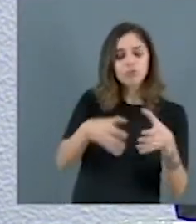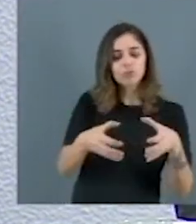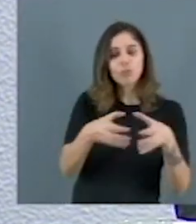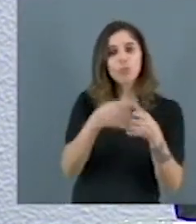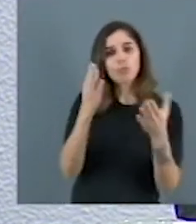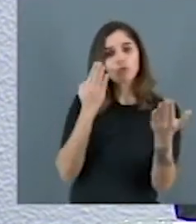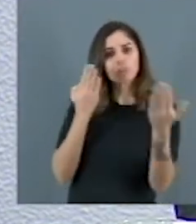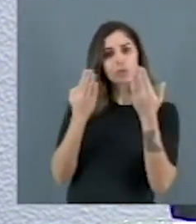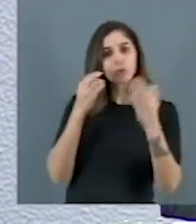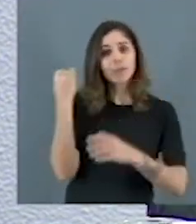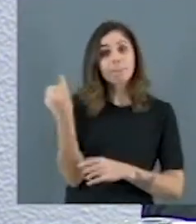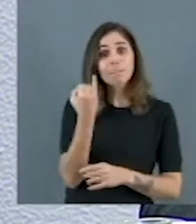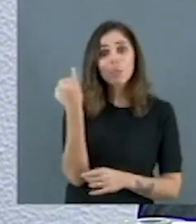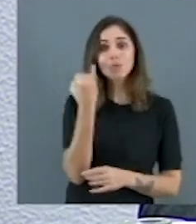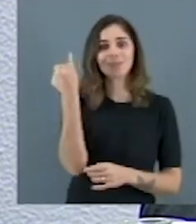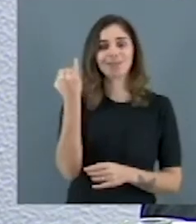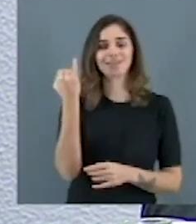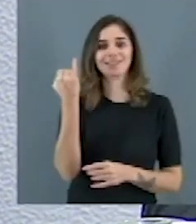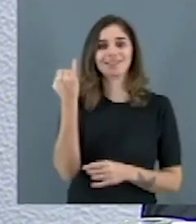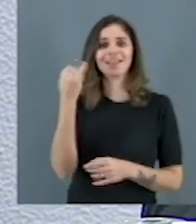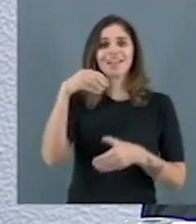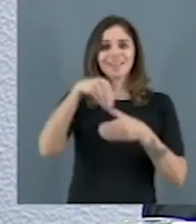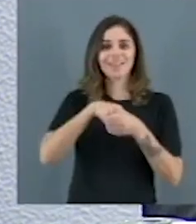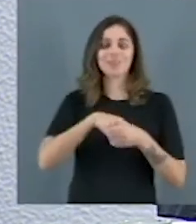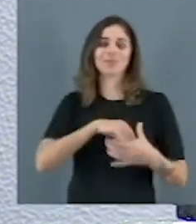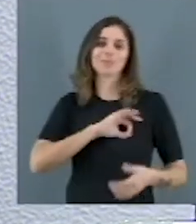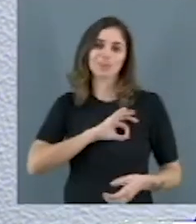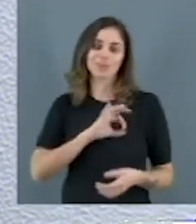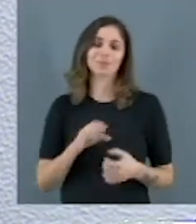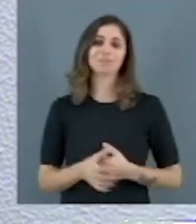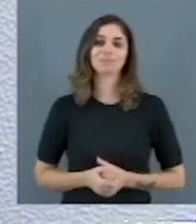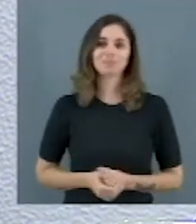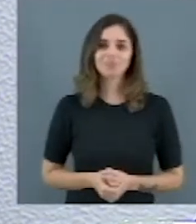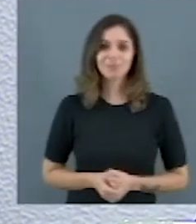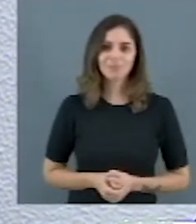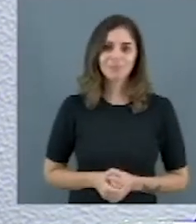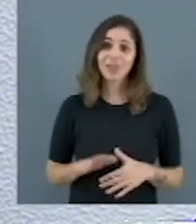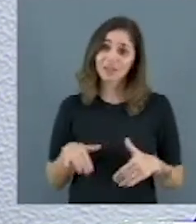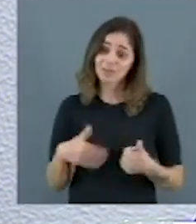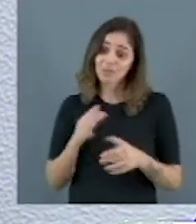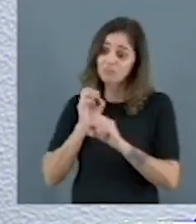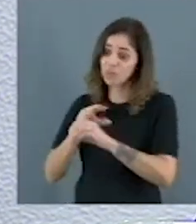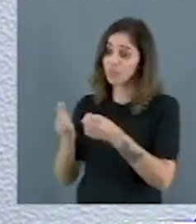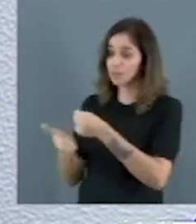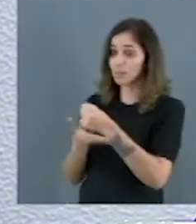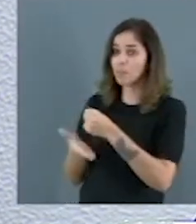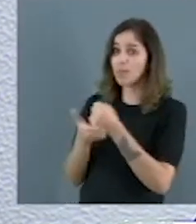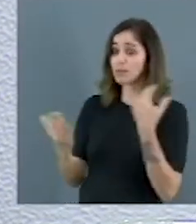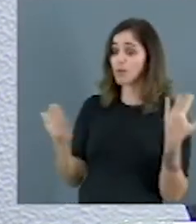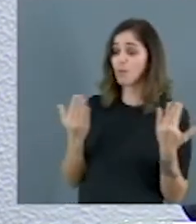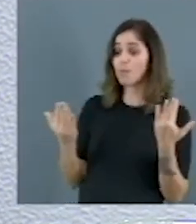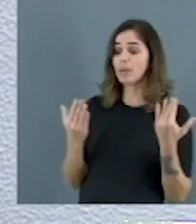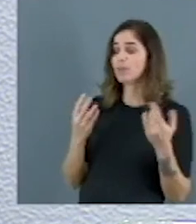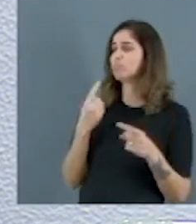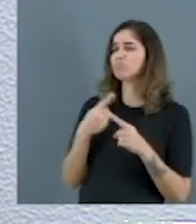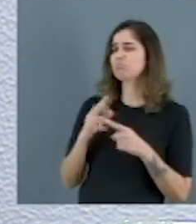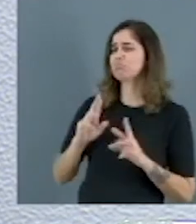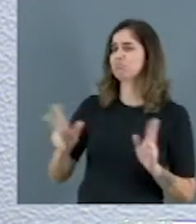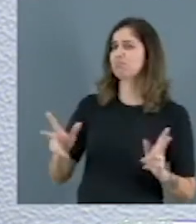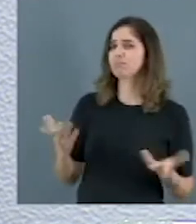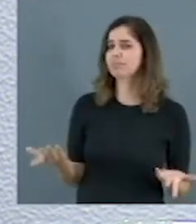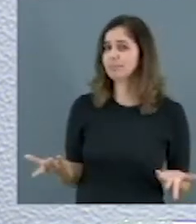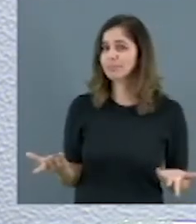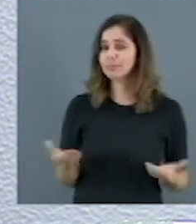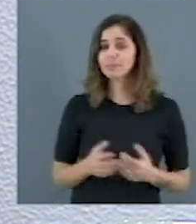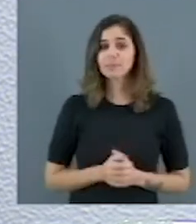tema da violência. Por qual razão na educação básica seria diferente? Gostaria também de falar aos senhores que